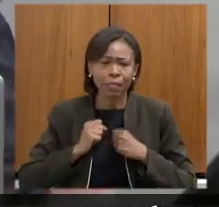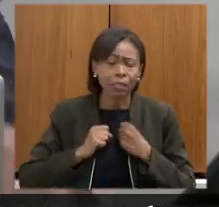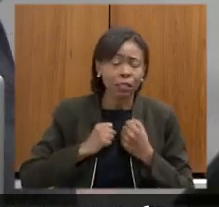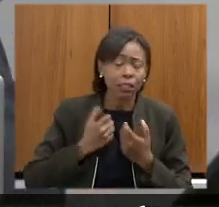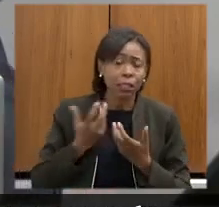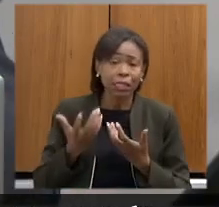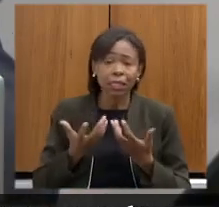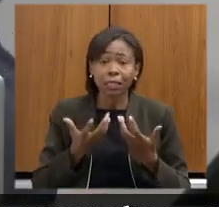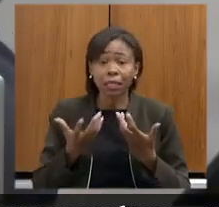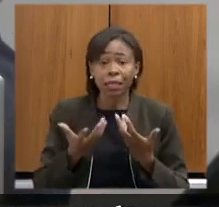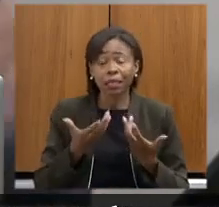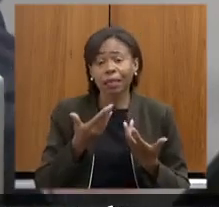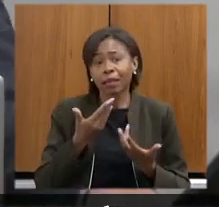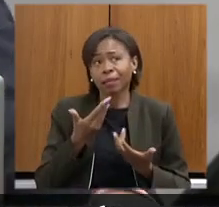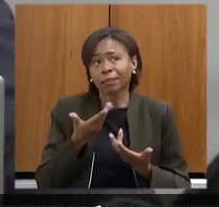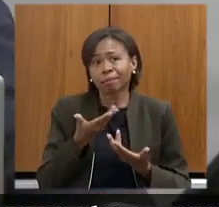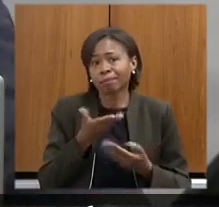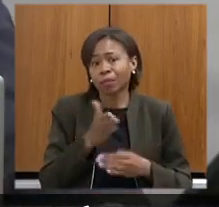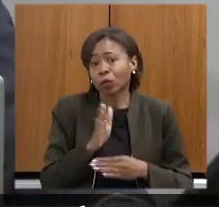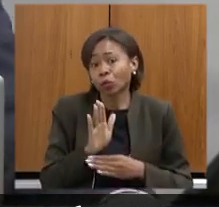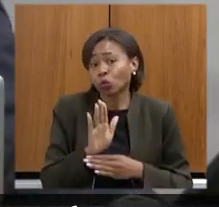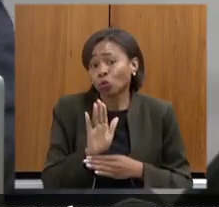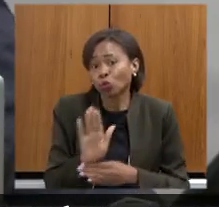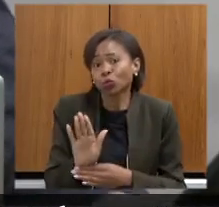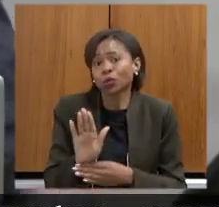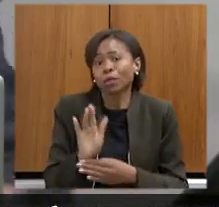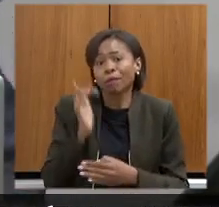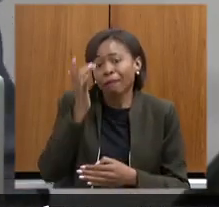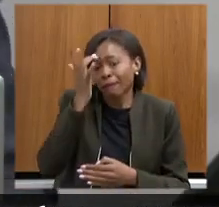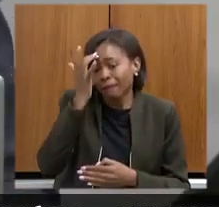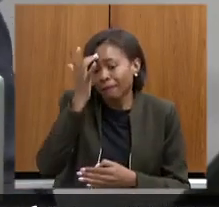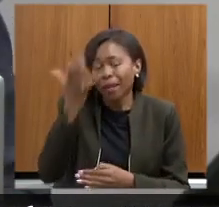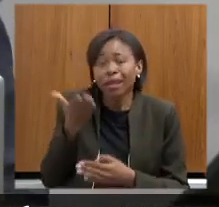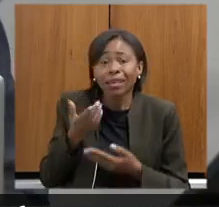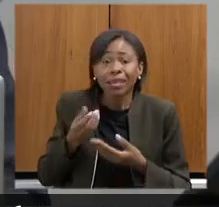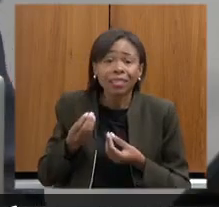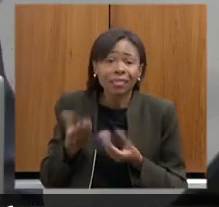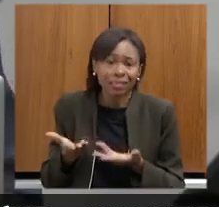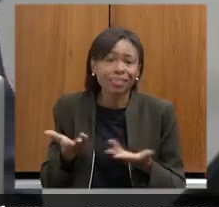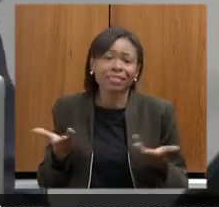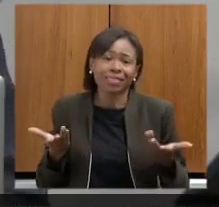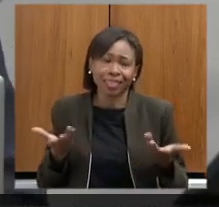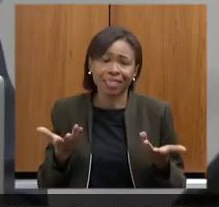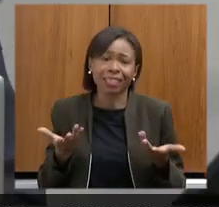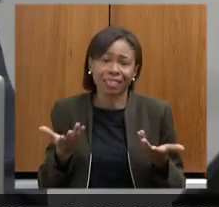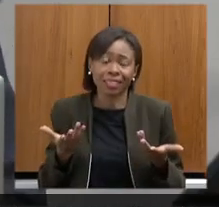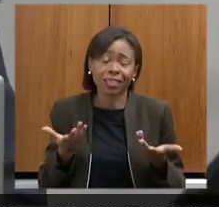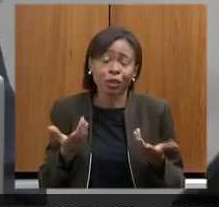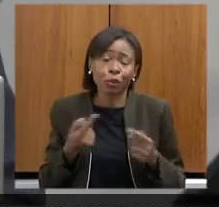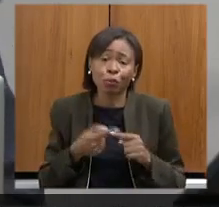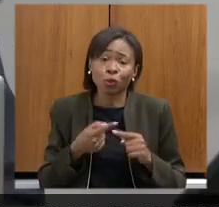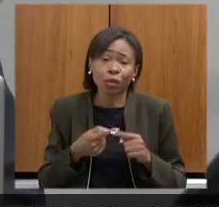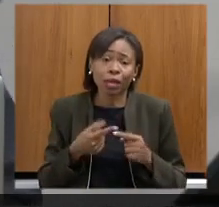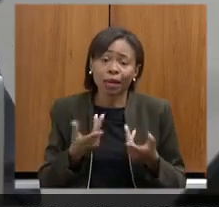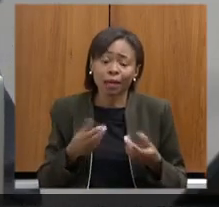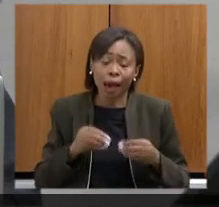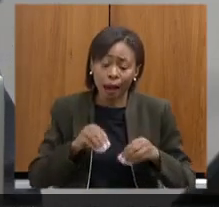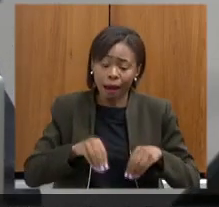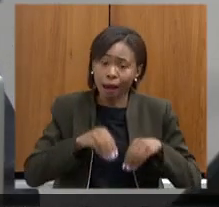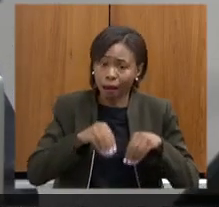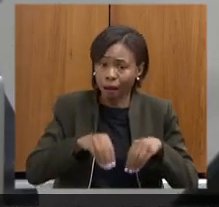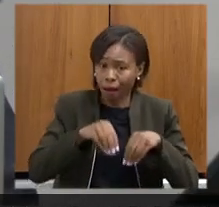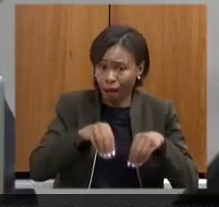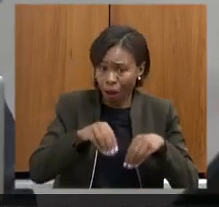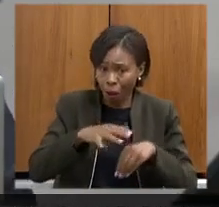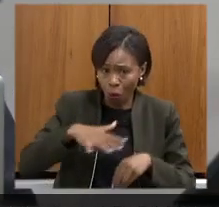facilitação, uma uma... Enfim, todo o agropecuário sempre questiona,